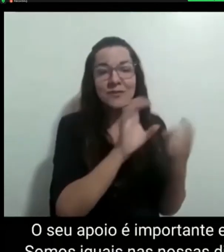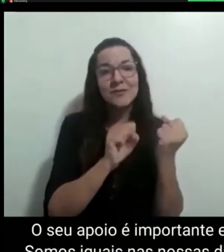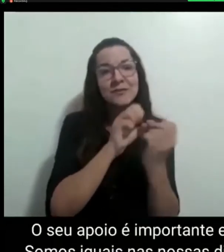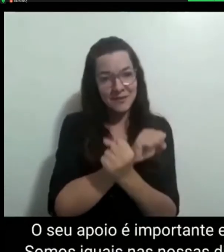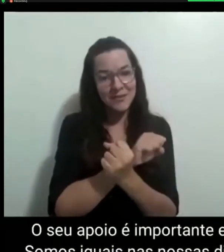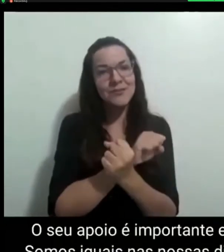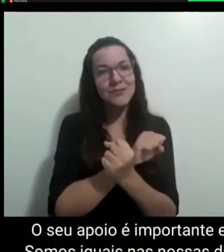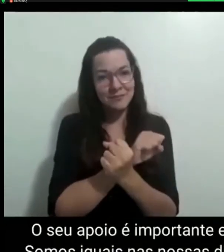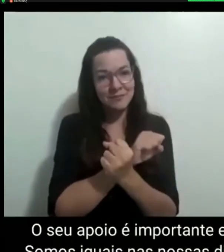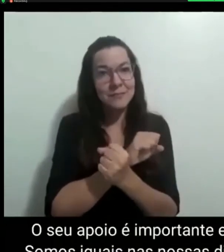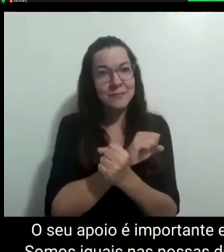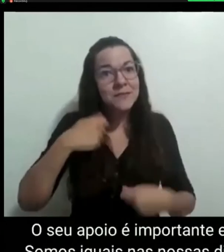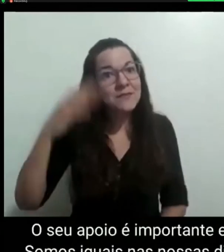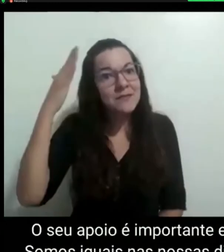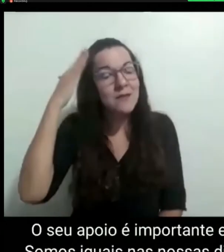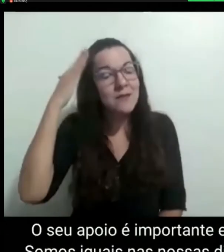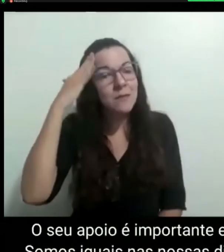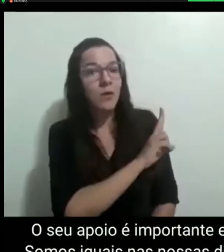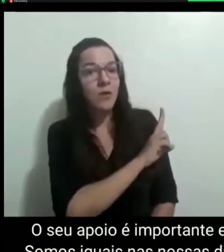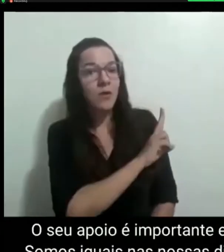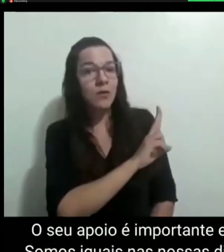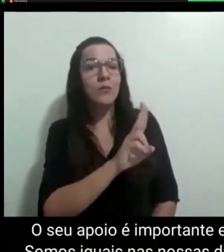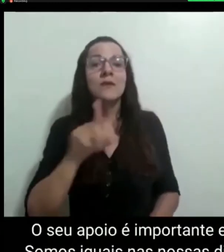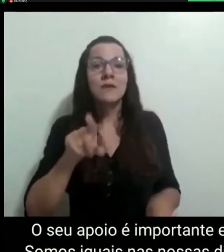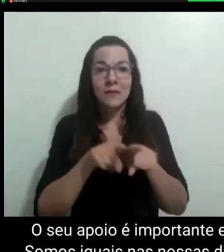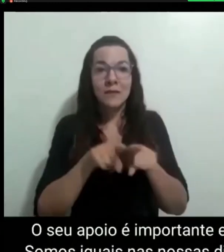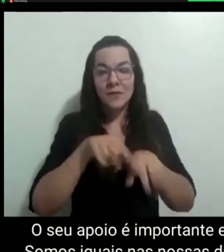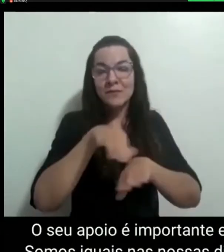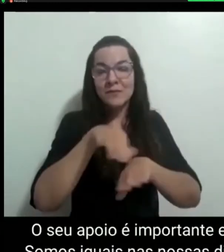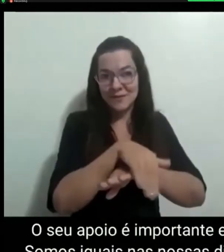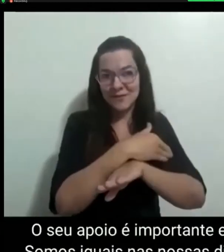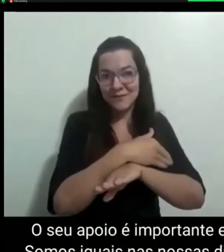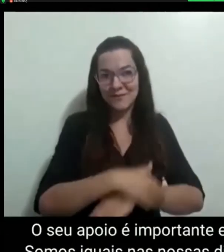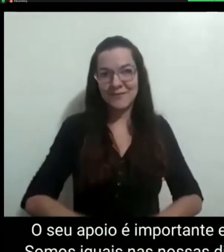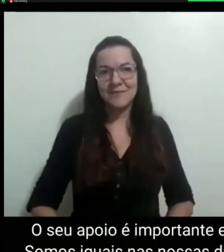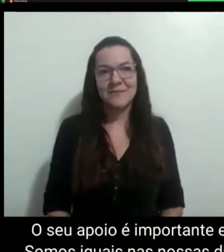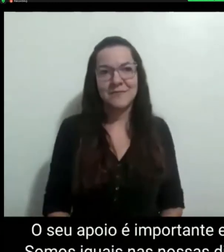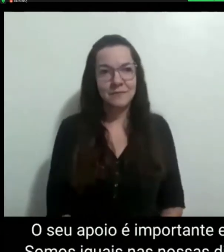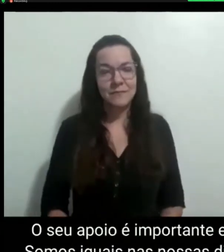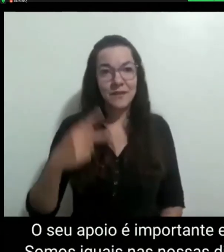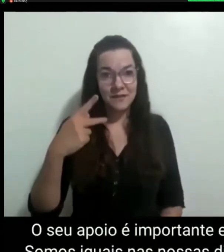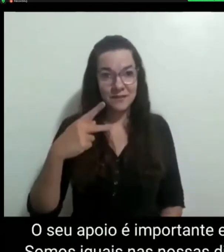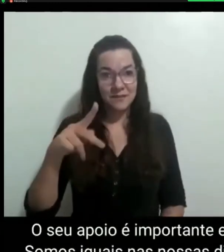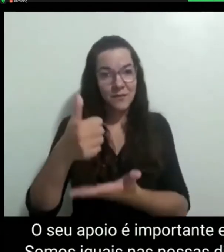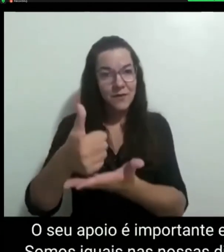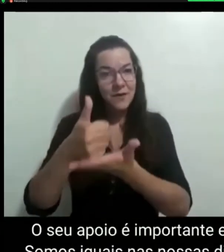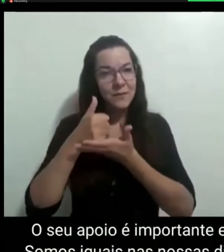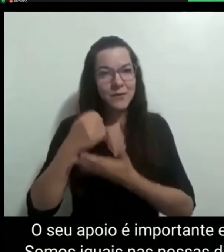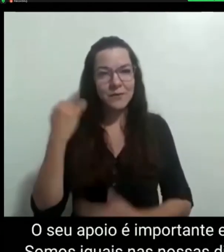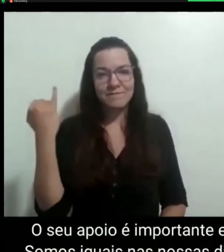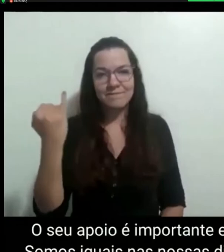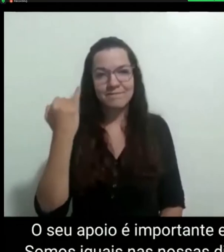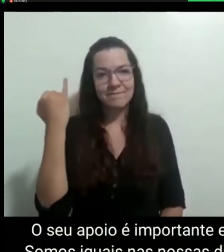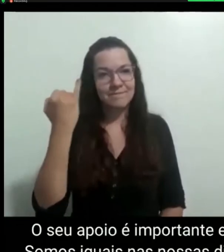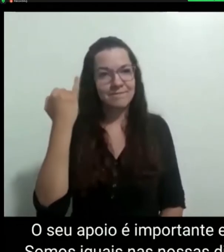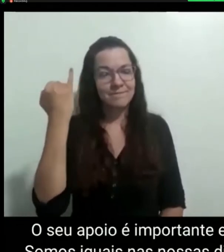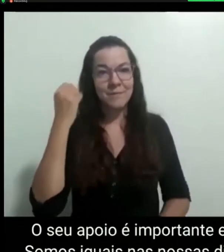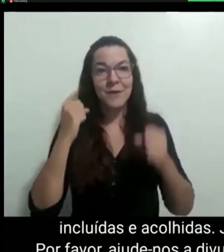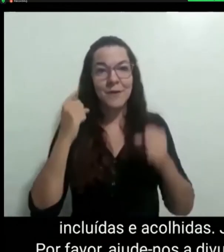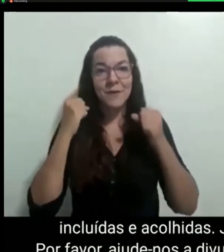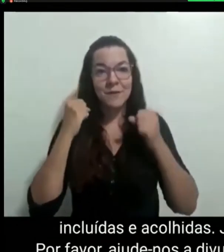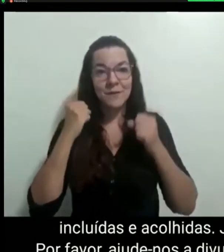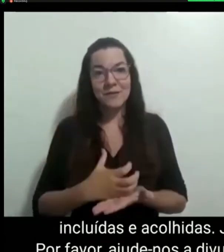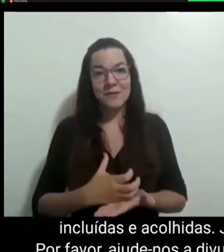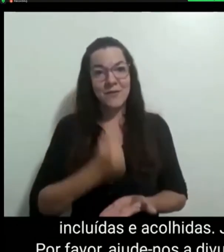pode salvar as nossas vidas. Somos iguais nas nossas diferenças pelo que precisamos ser incluídas e acolhidas.